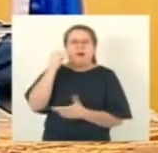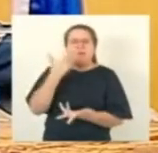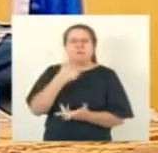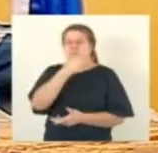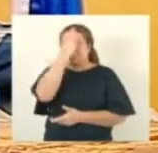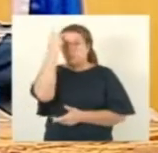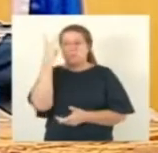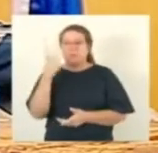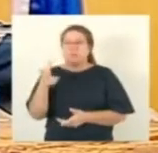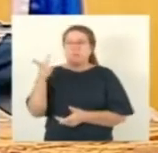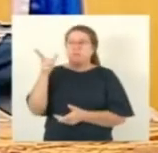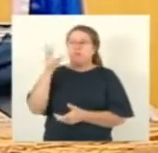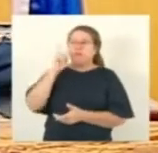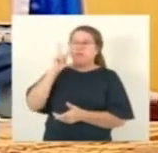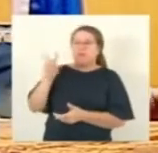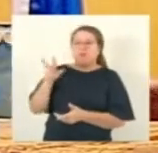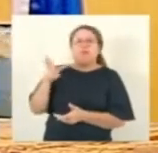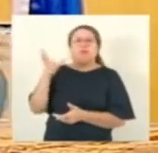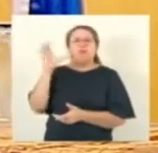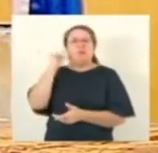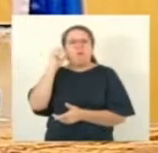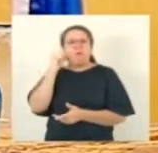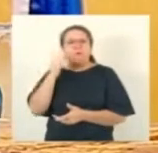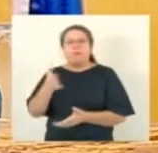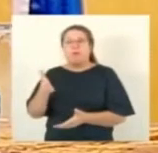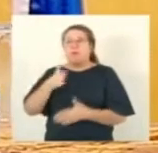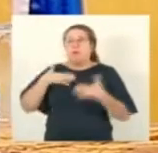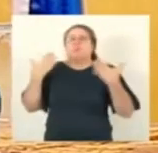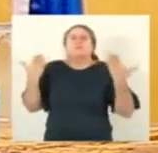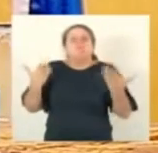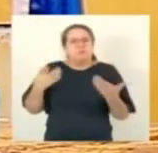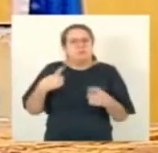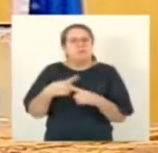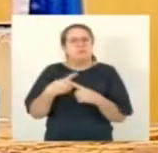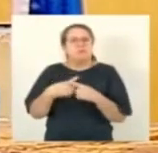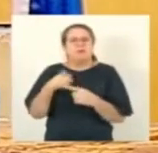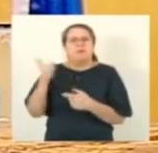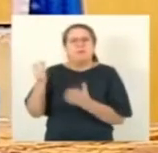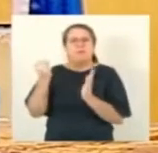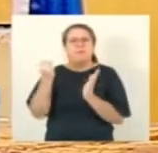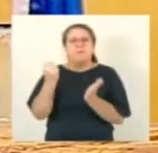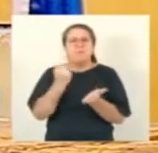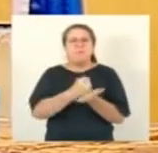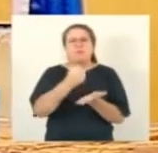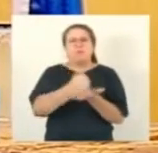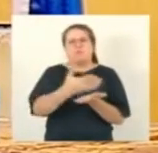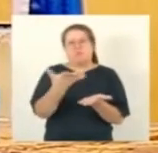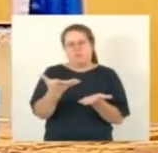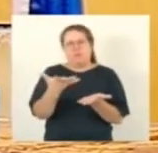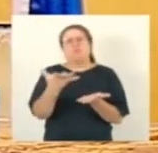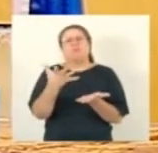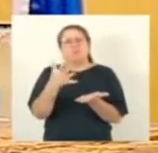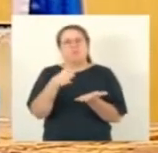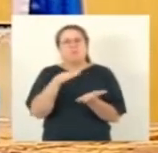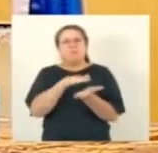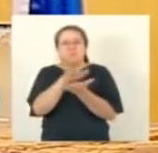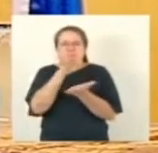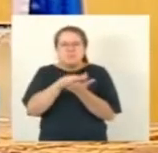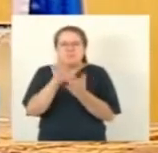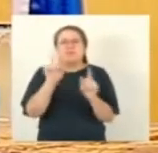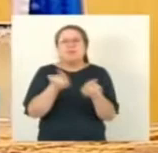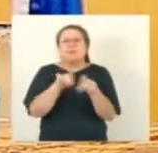da Alespe, o fato mais gravoso foi que ele publicou imagens ajudando a fabricar coquetéis